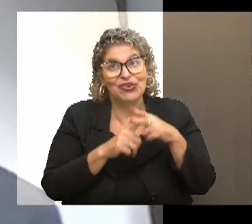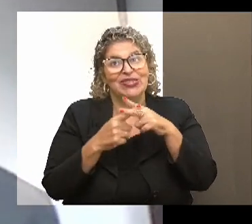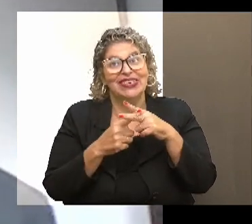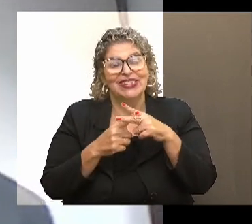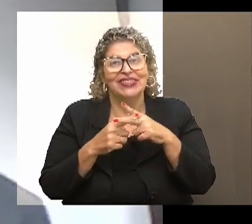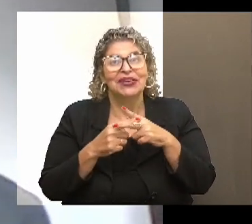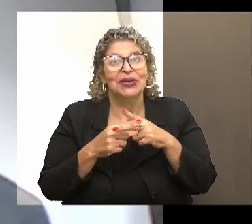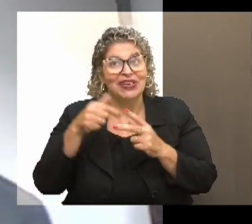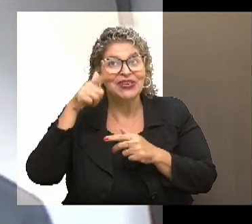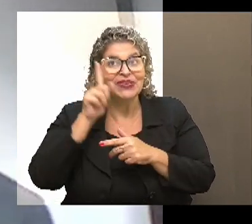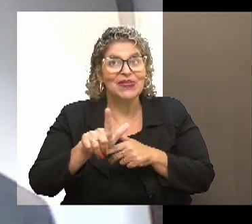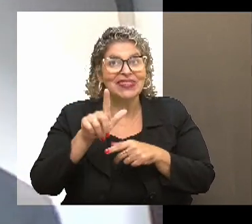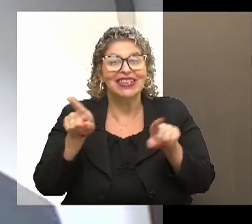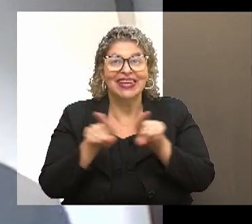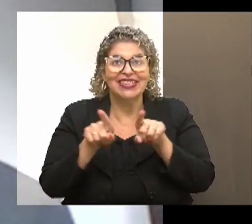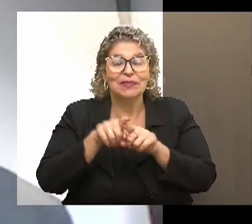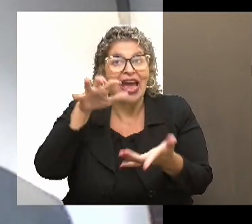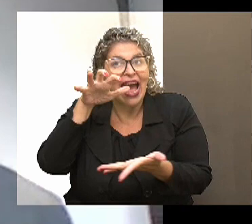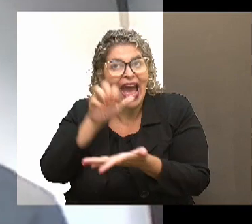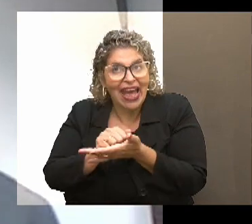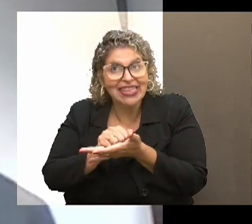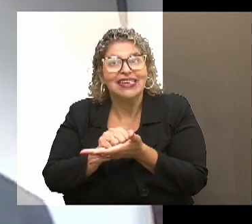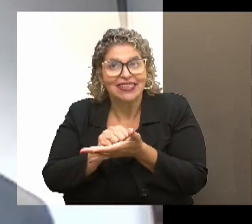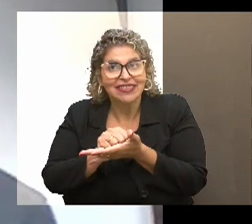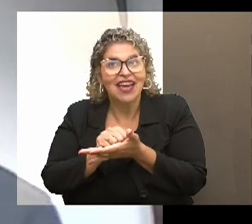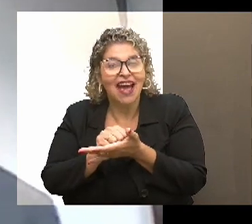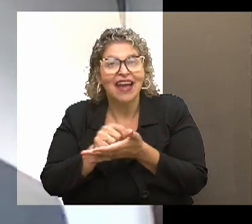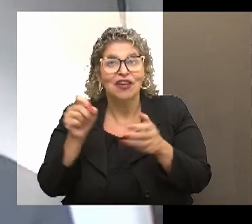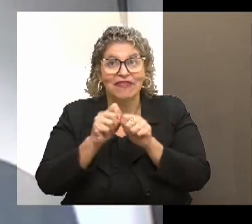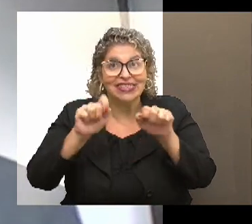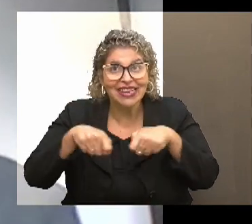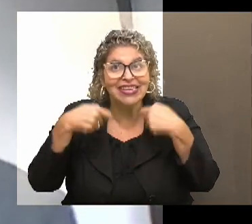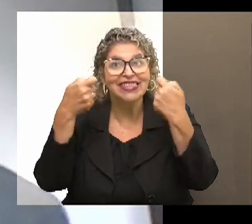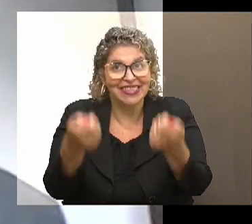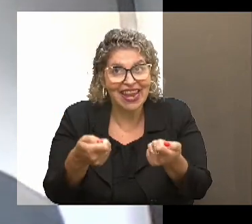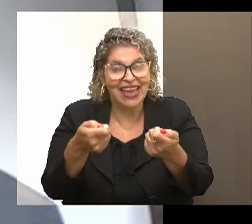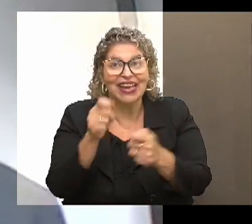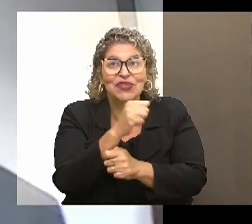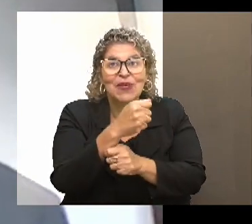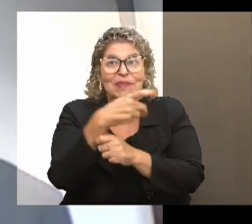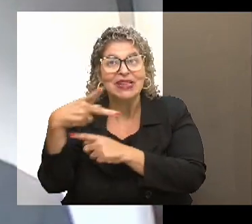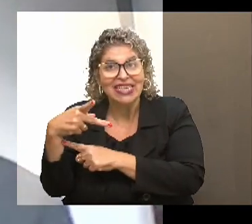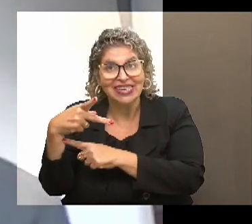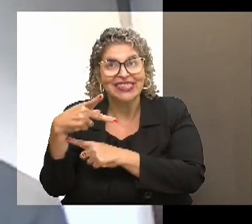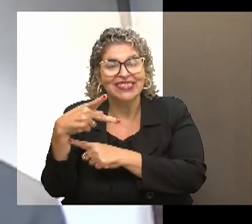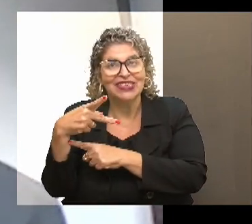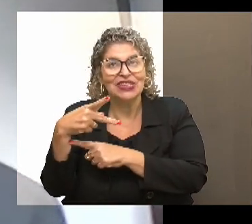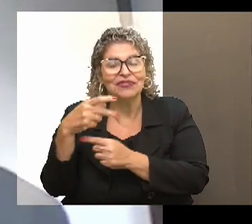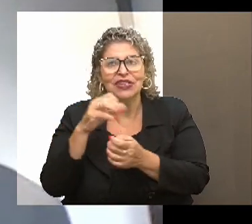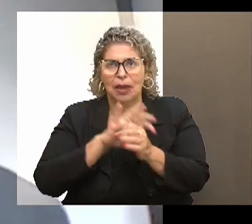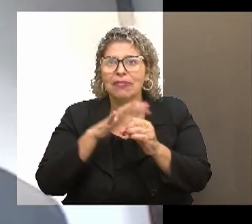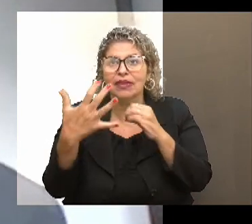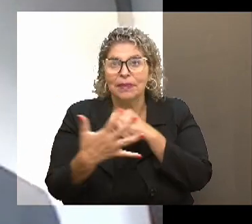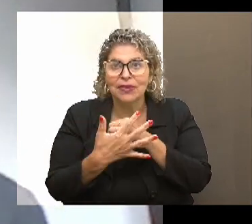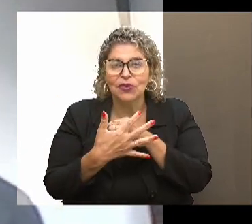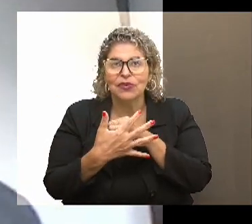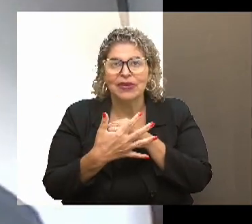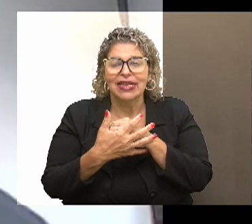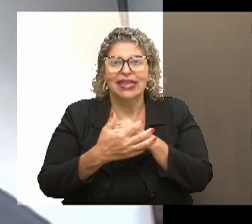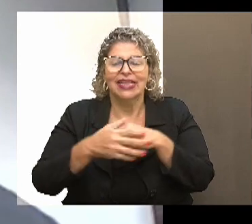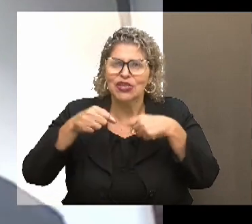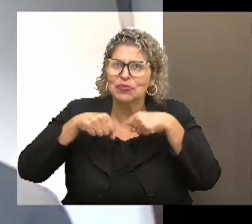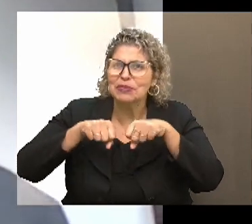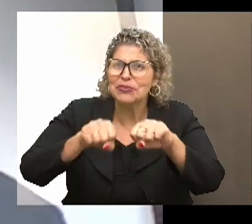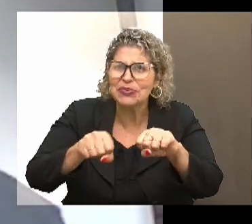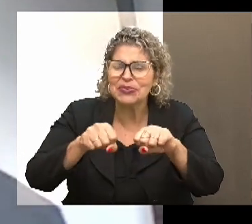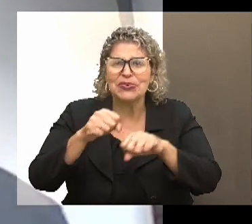mãos, a gente conseguia cadastrar essas pessoas a fazer entregas para o aplicativo, porque se vocês lembram, bem no início da pandemia, desde o super até